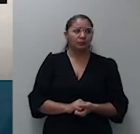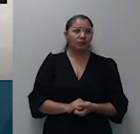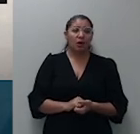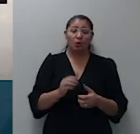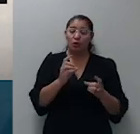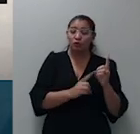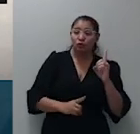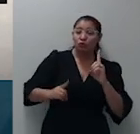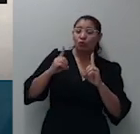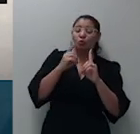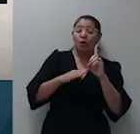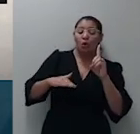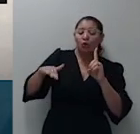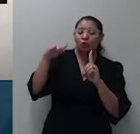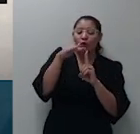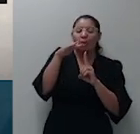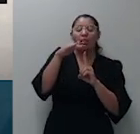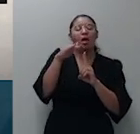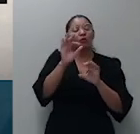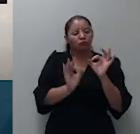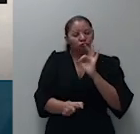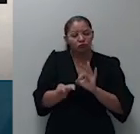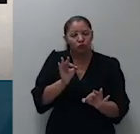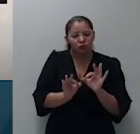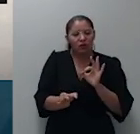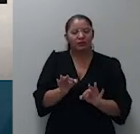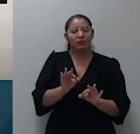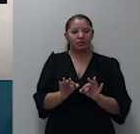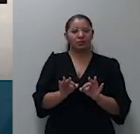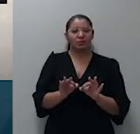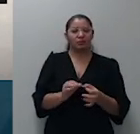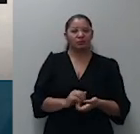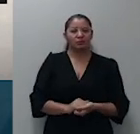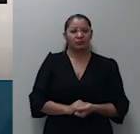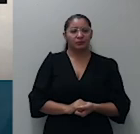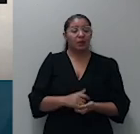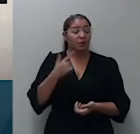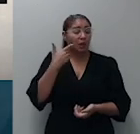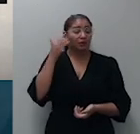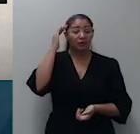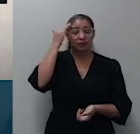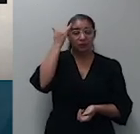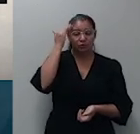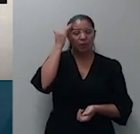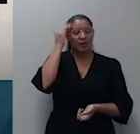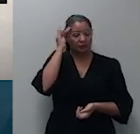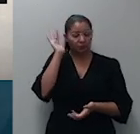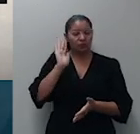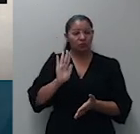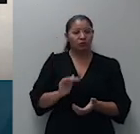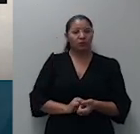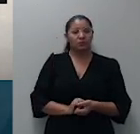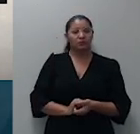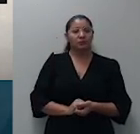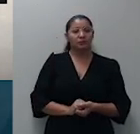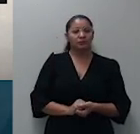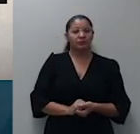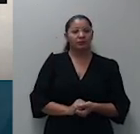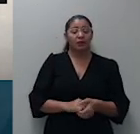pois o Superior Tribunal de Justiça possui entendimento consolidado, no sentido de que, em regra, o